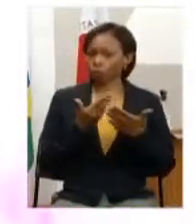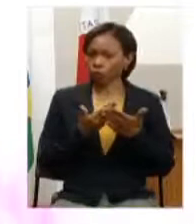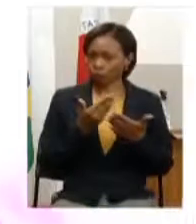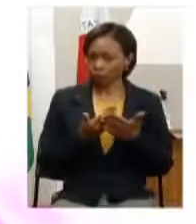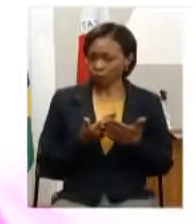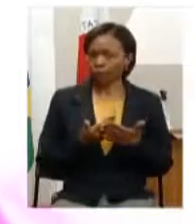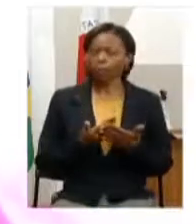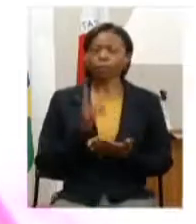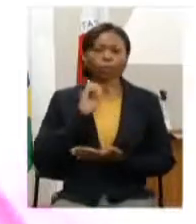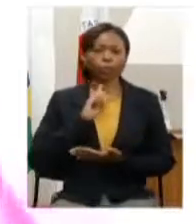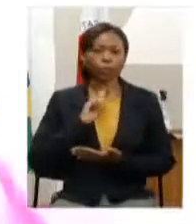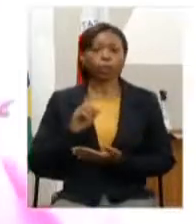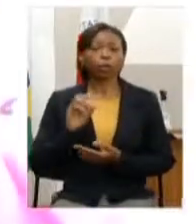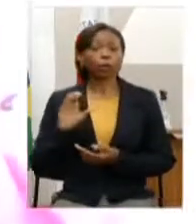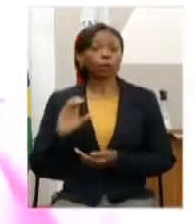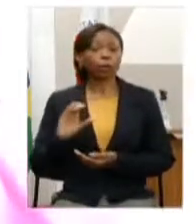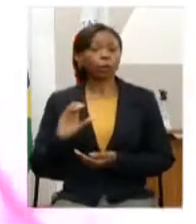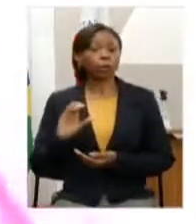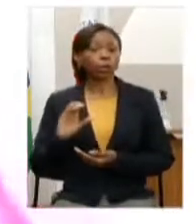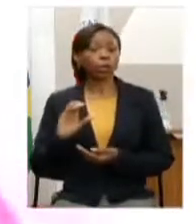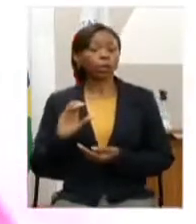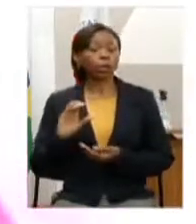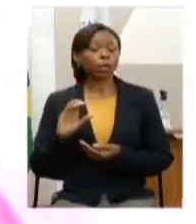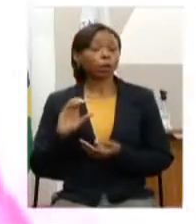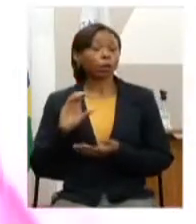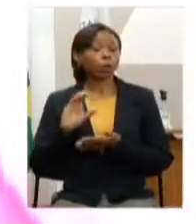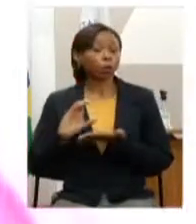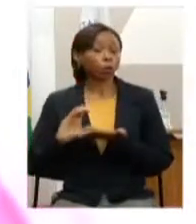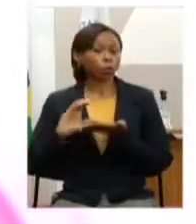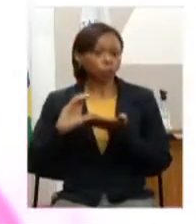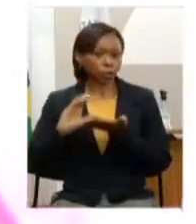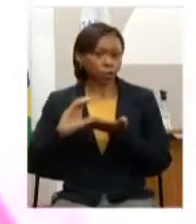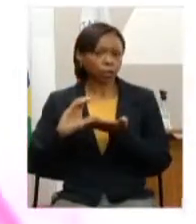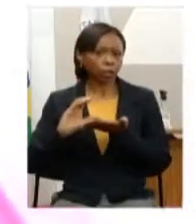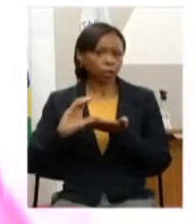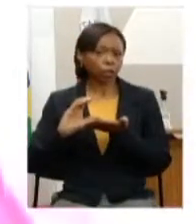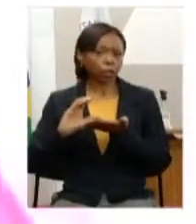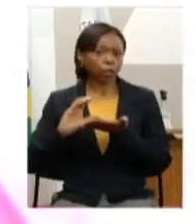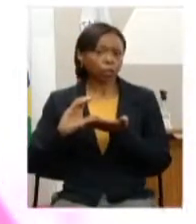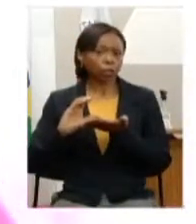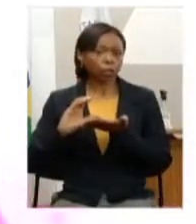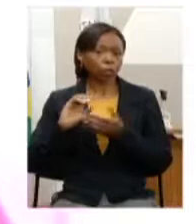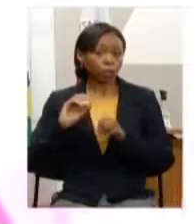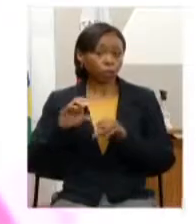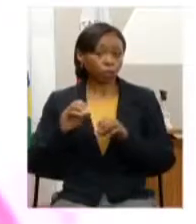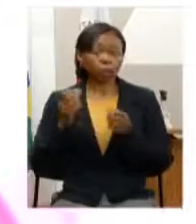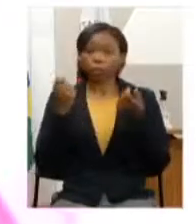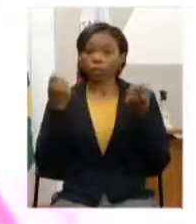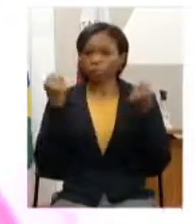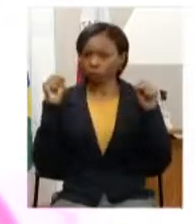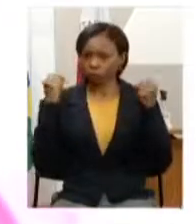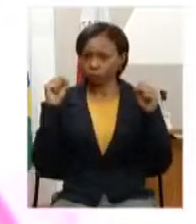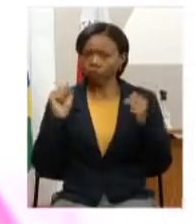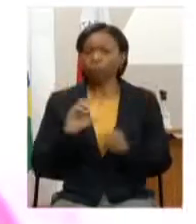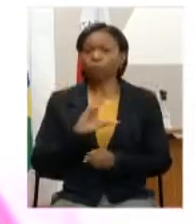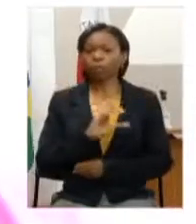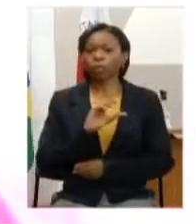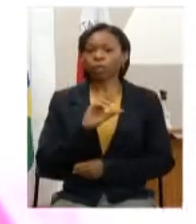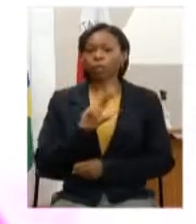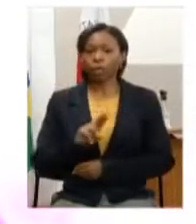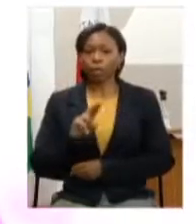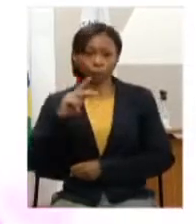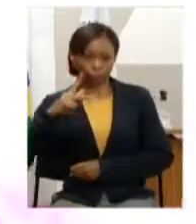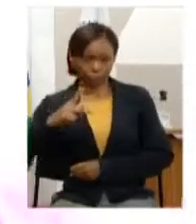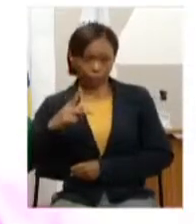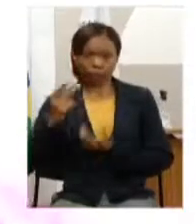Conselho Regional de Educação Física CRE F6 MG Conselho Regional de Psicologia